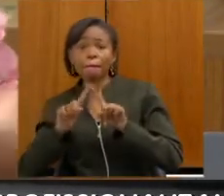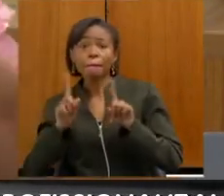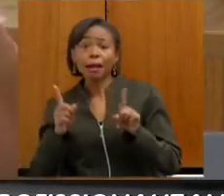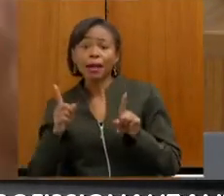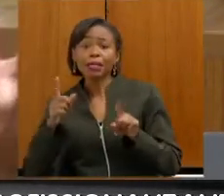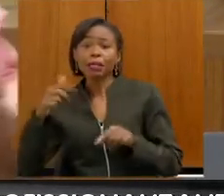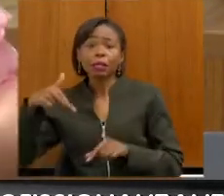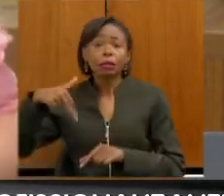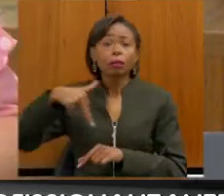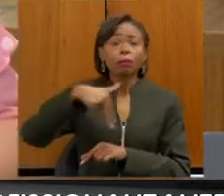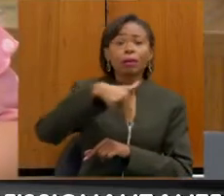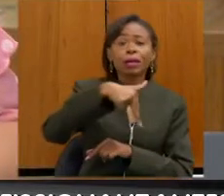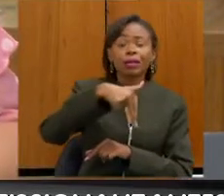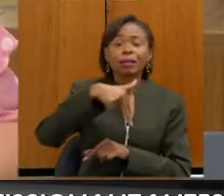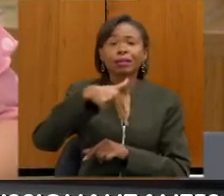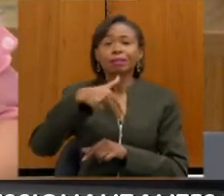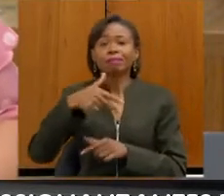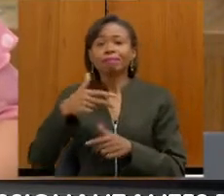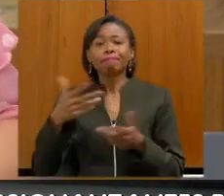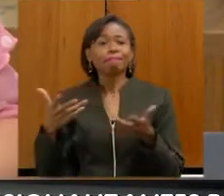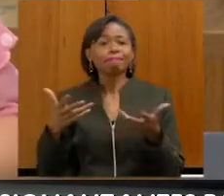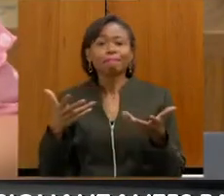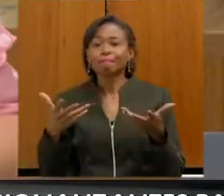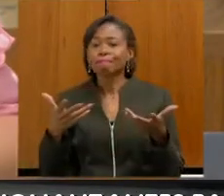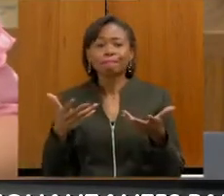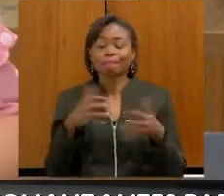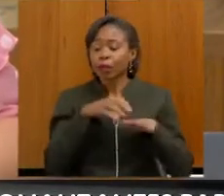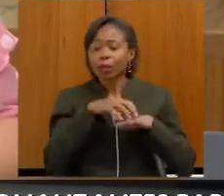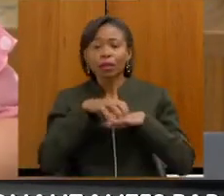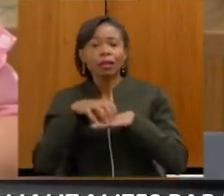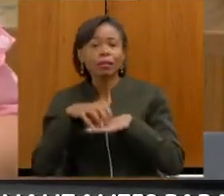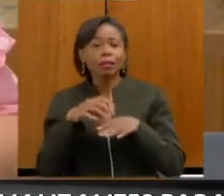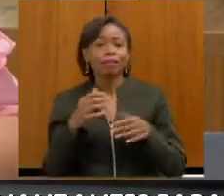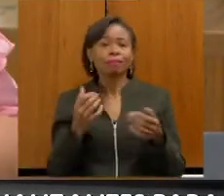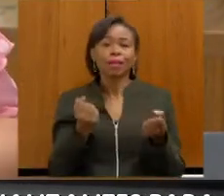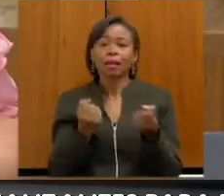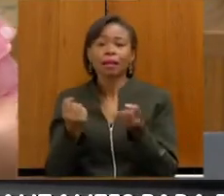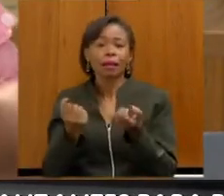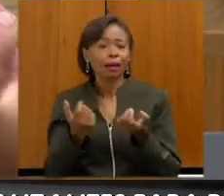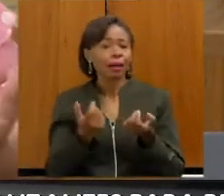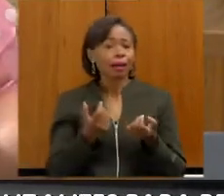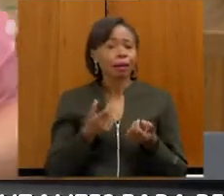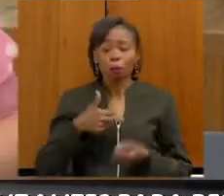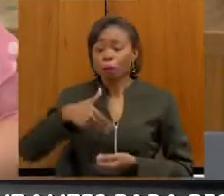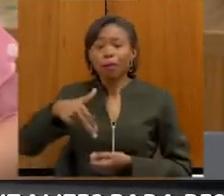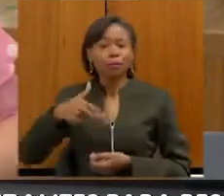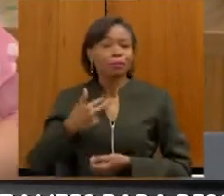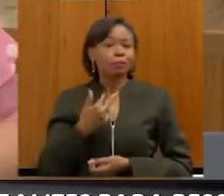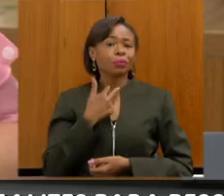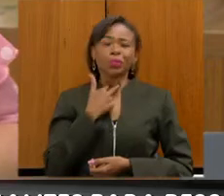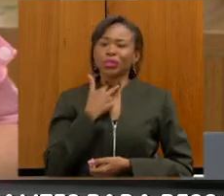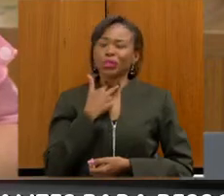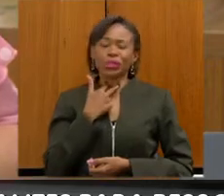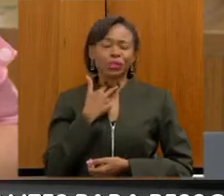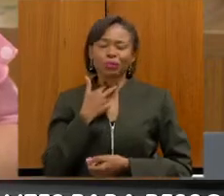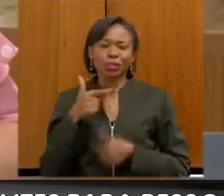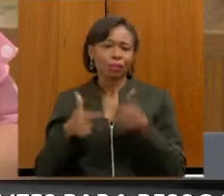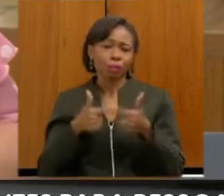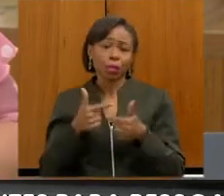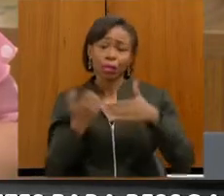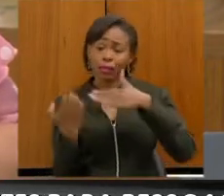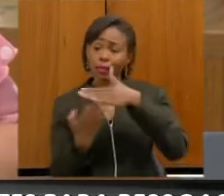para ir para o trabalho. A empresa tem pouco incentivo também para ajudar essas pessoas.